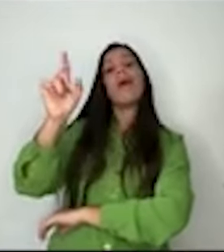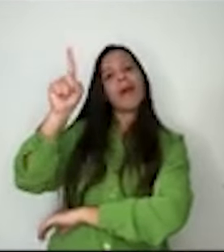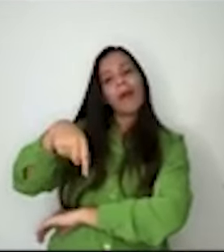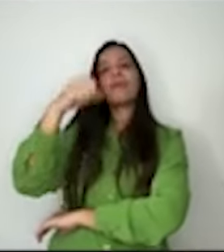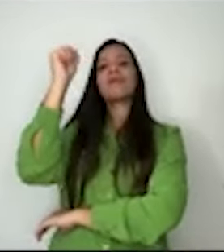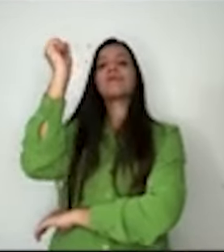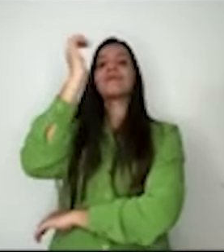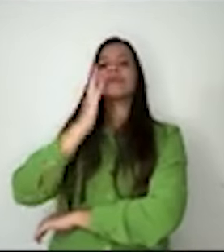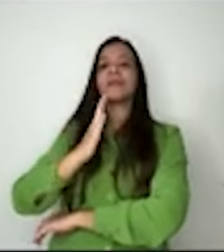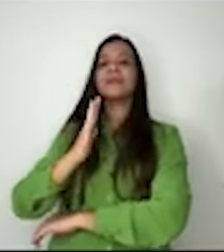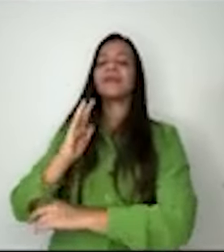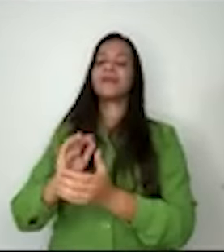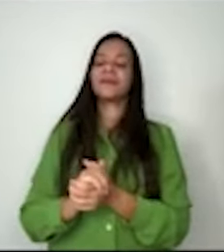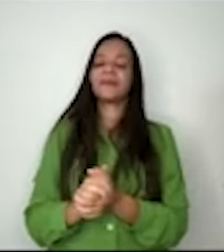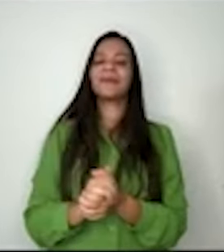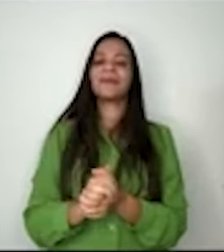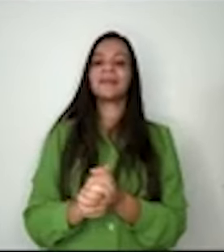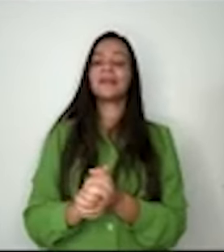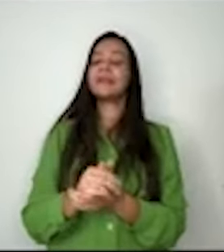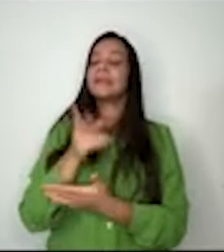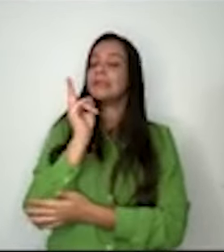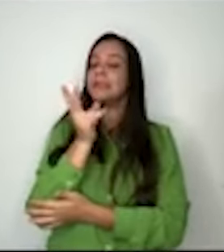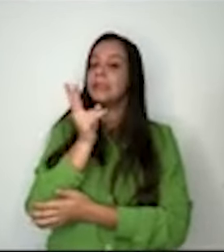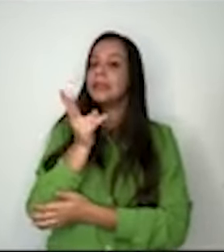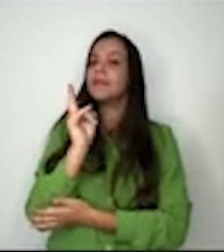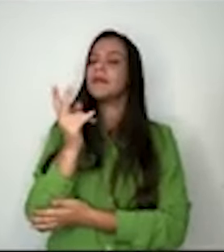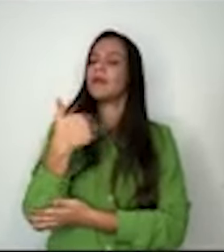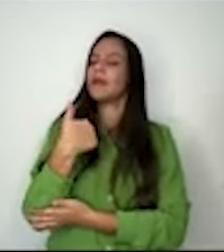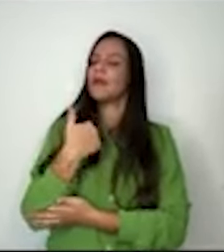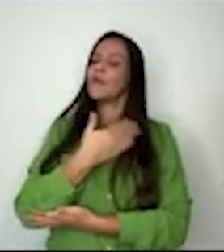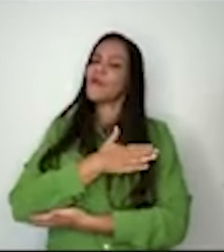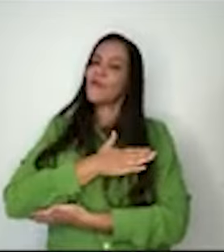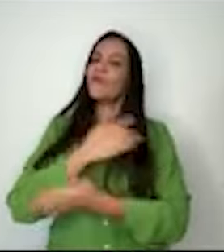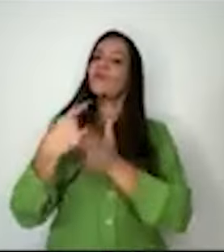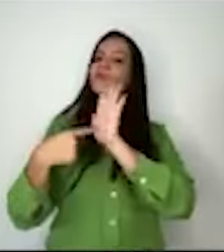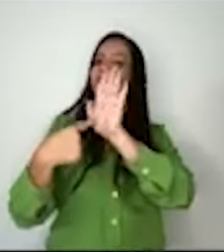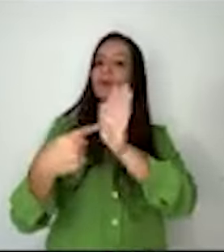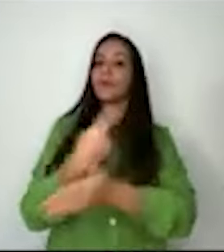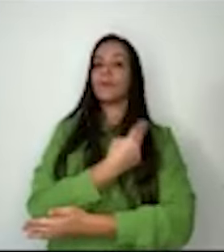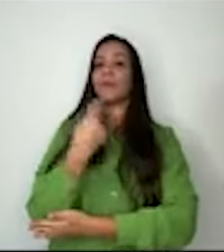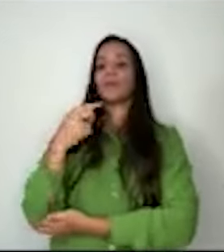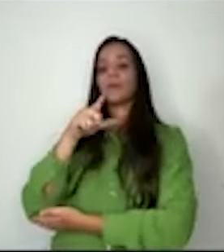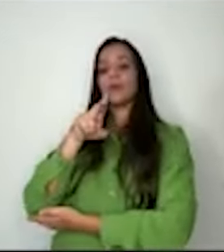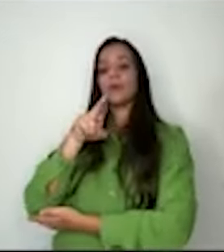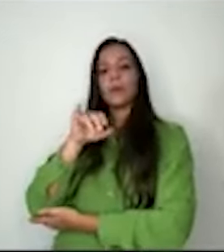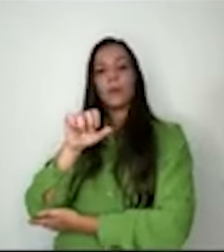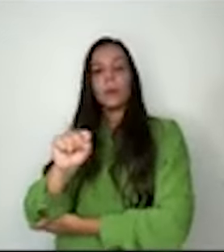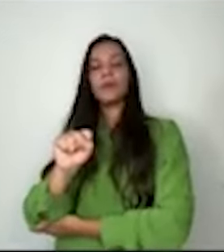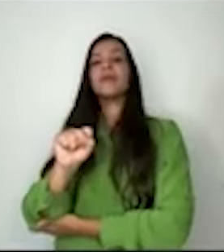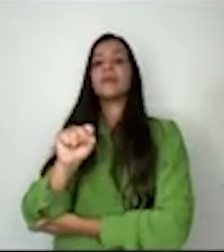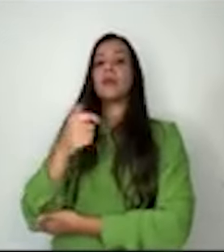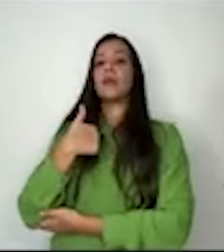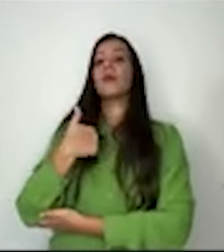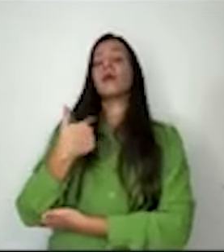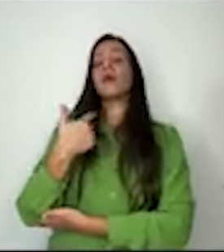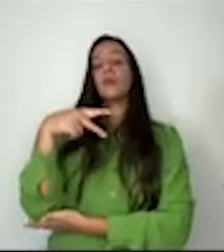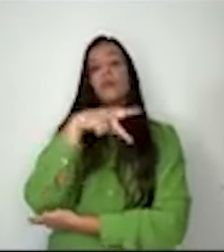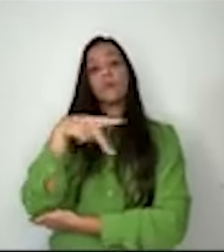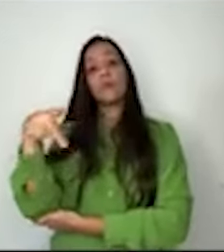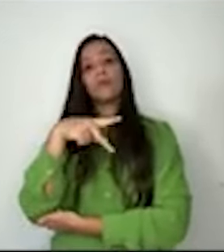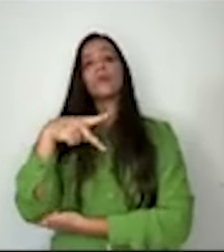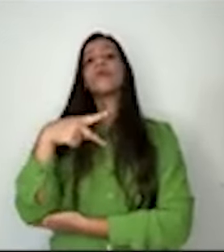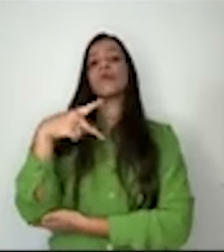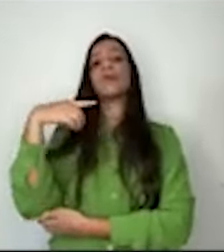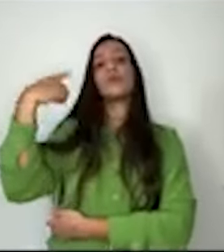antigo, mas eu sempre gosto de me apresentar. Meu nome é Luiz Roberto Barroso, eu sou professor de Direito Constitucional há mais tempo do que a